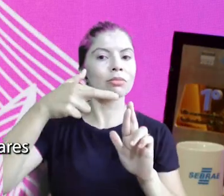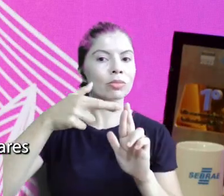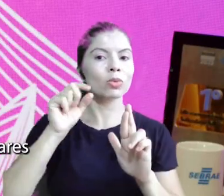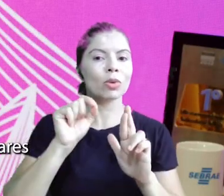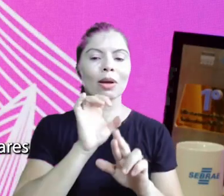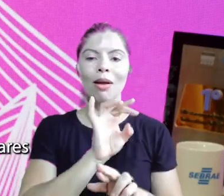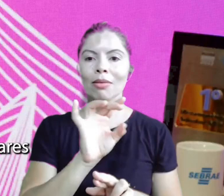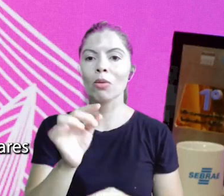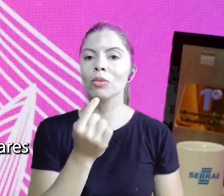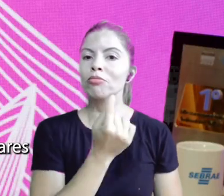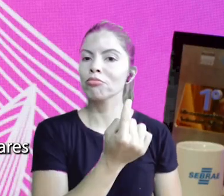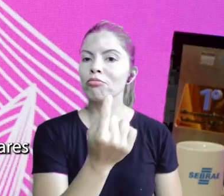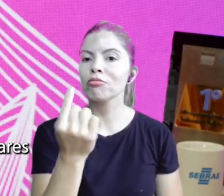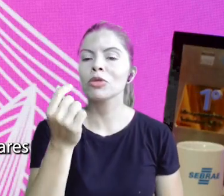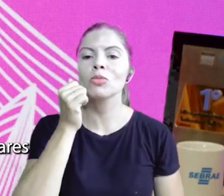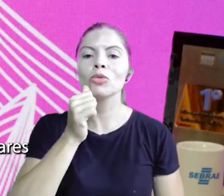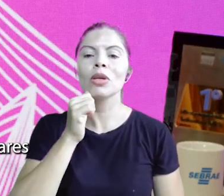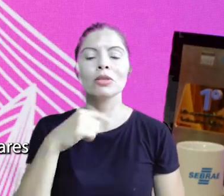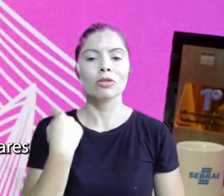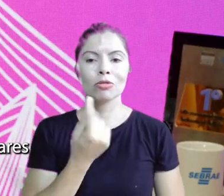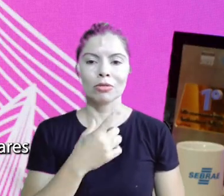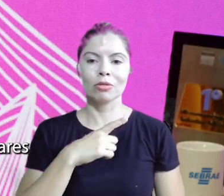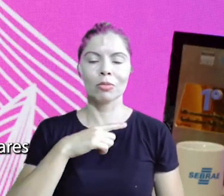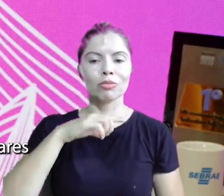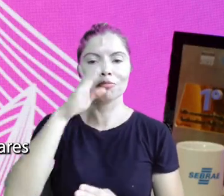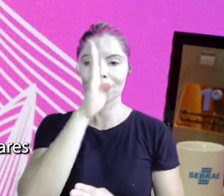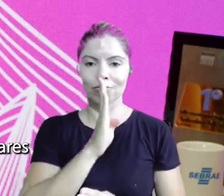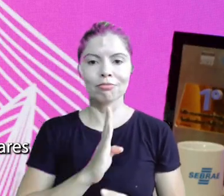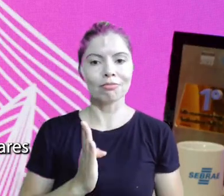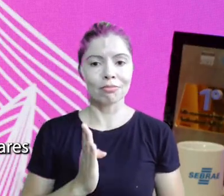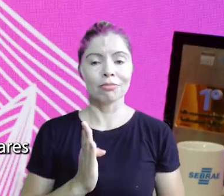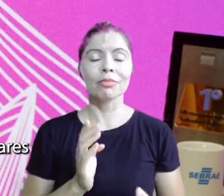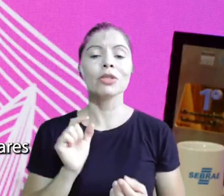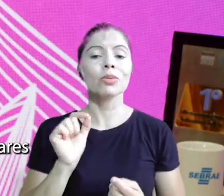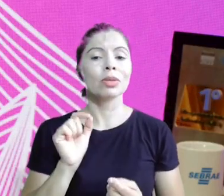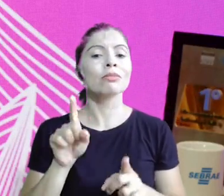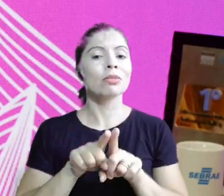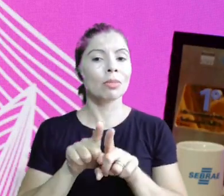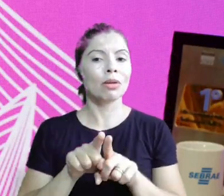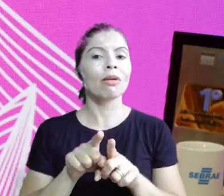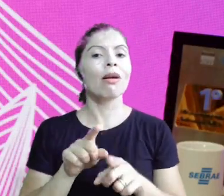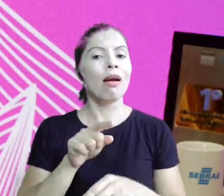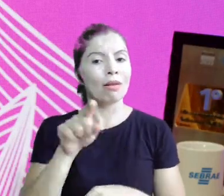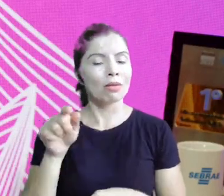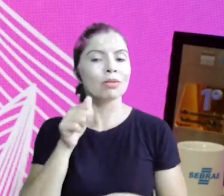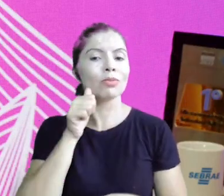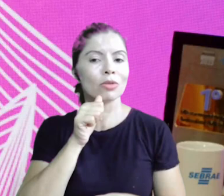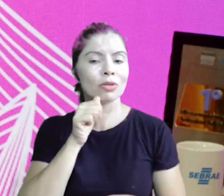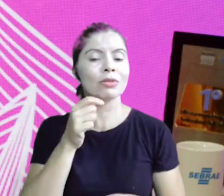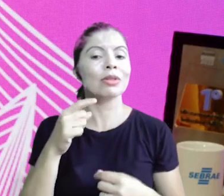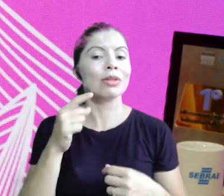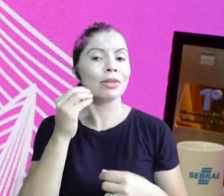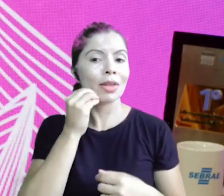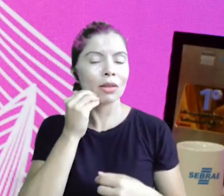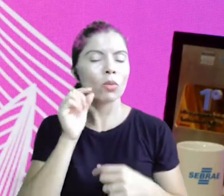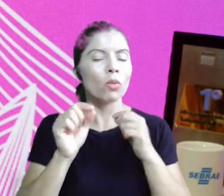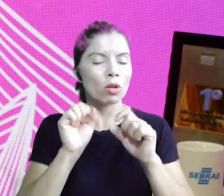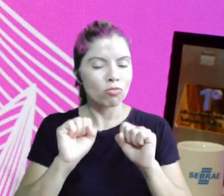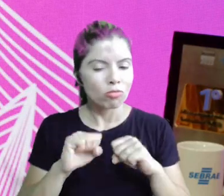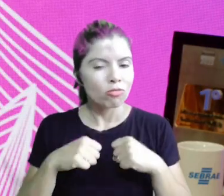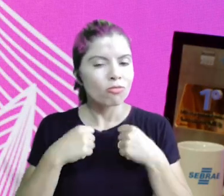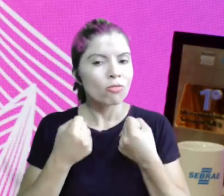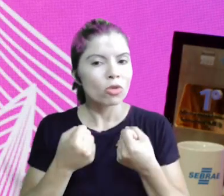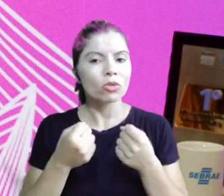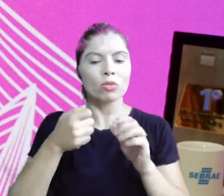cada uma das mulheres únicas e singulares que a gente tem nesse Brasil e que ainda se lança ao